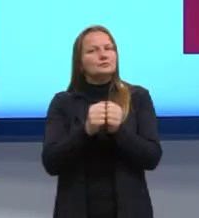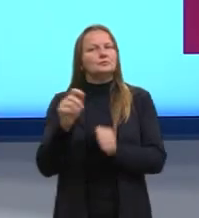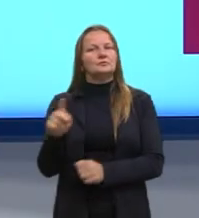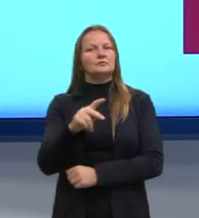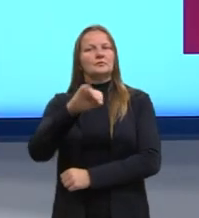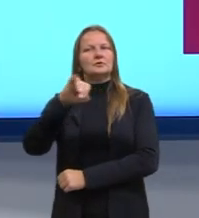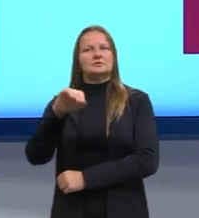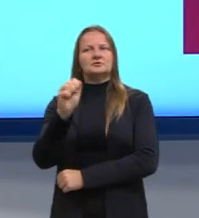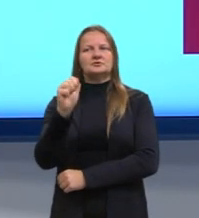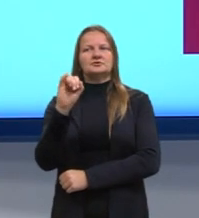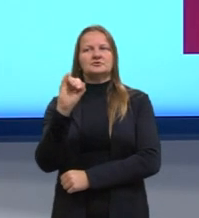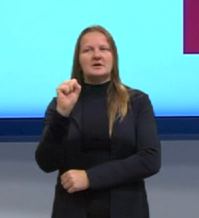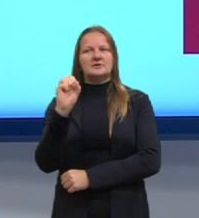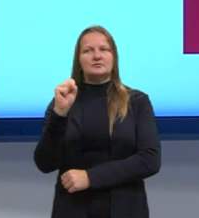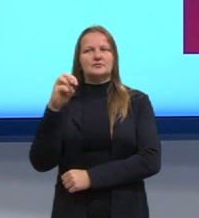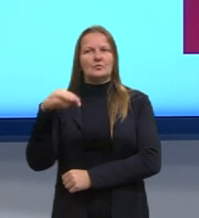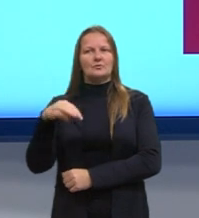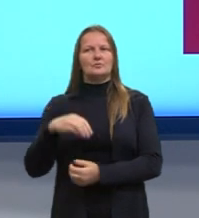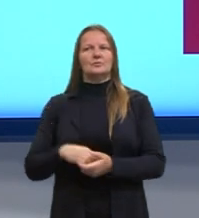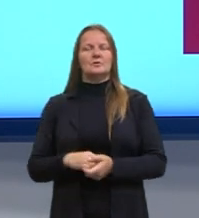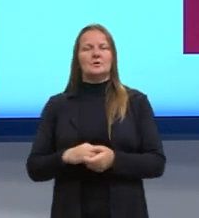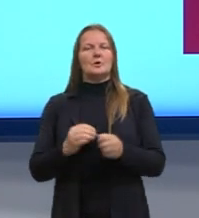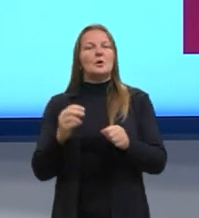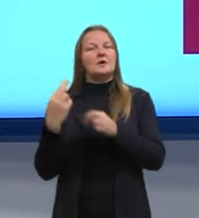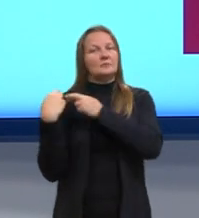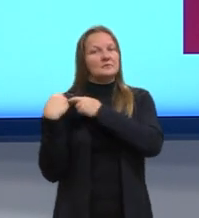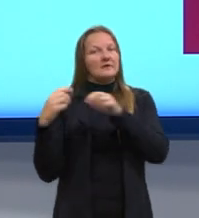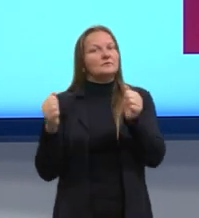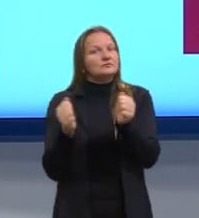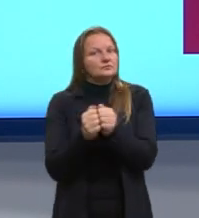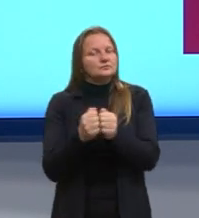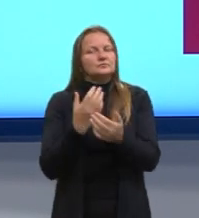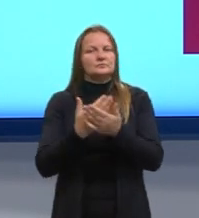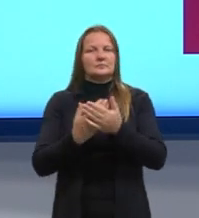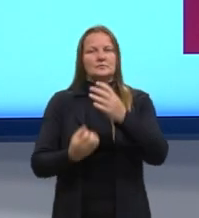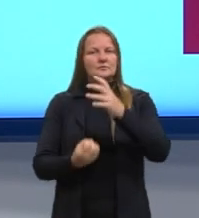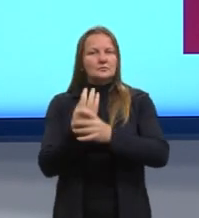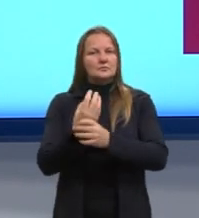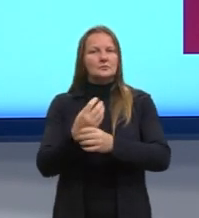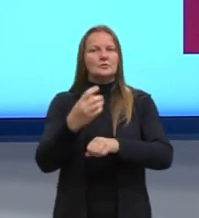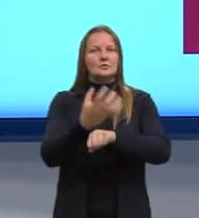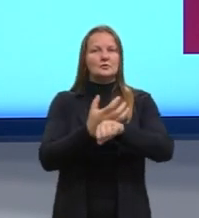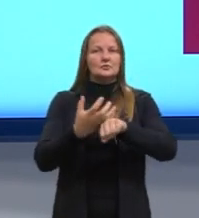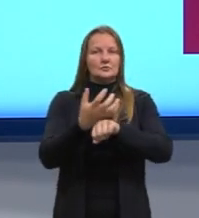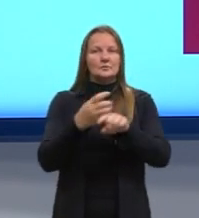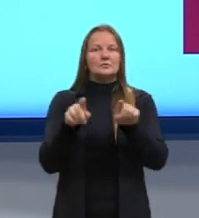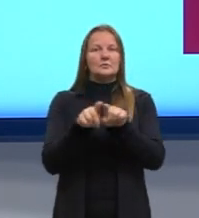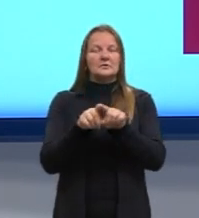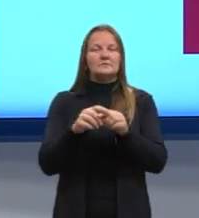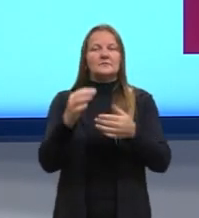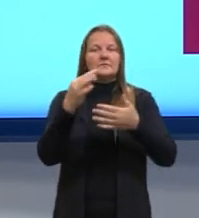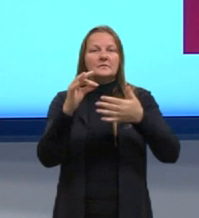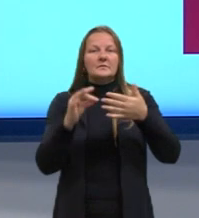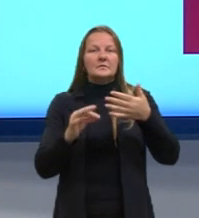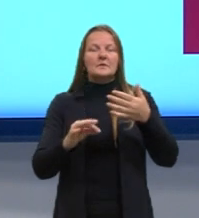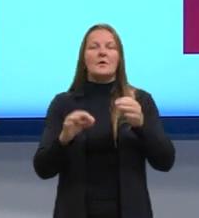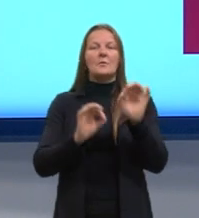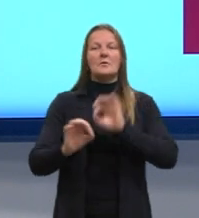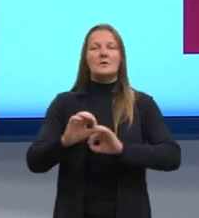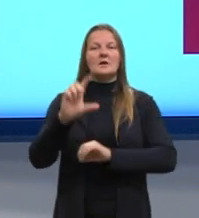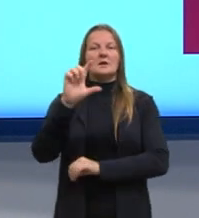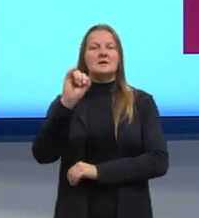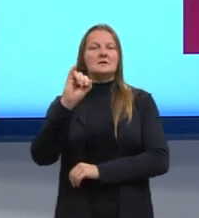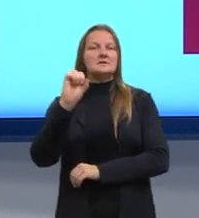professor Jair São Paulo Bossa, nosso curador das nossas disciplinas e também da corretora Lisiane, toda essa